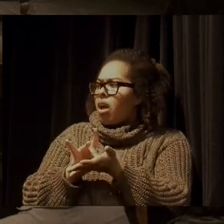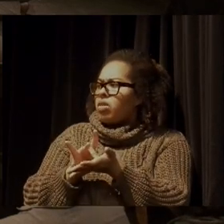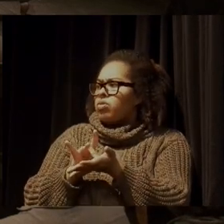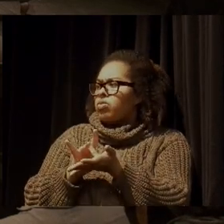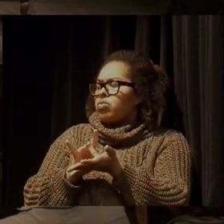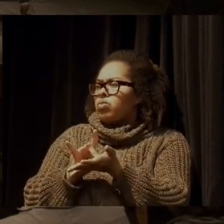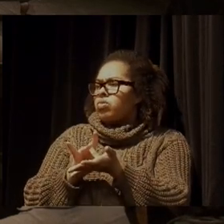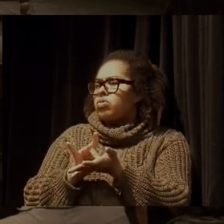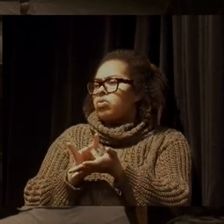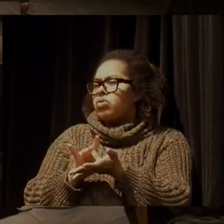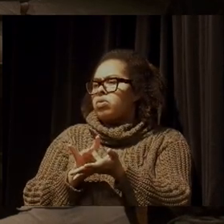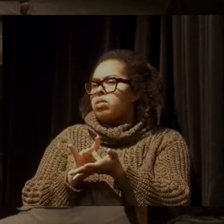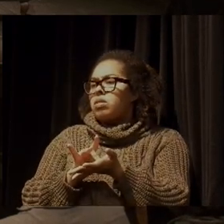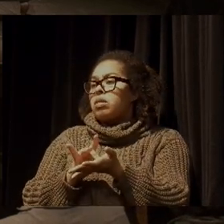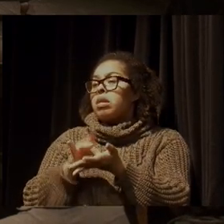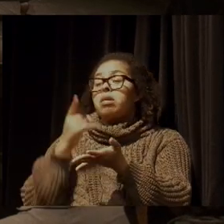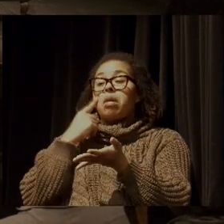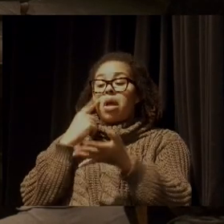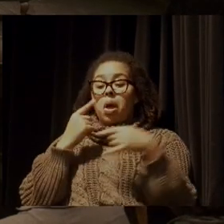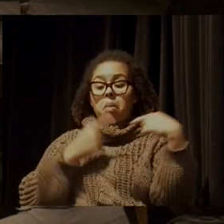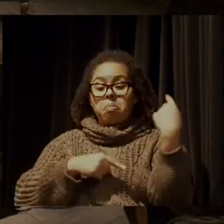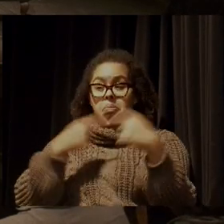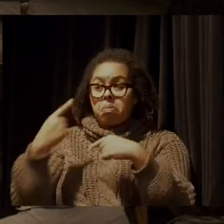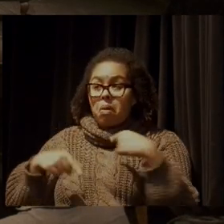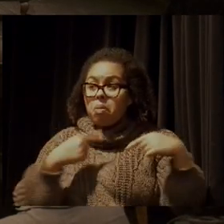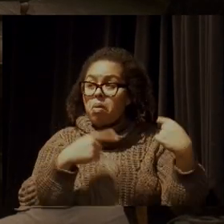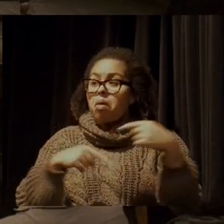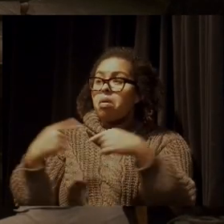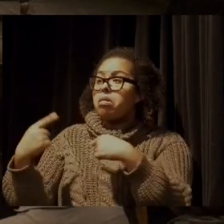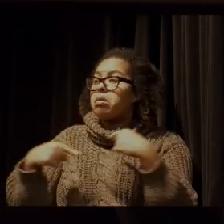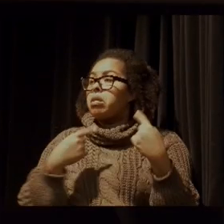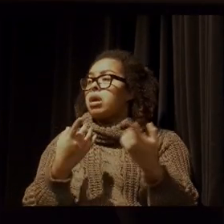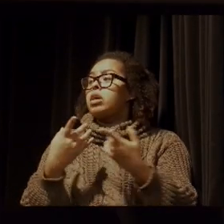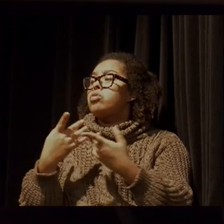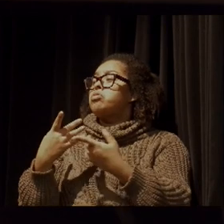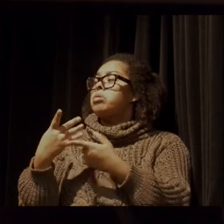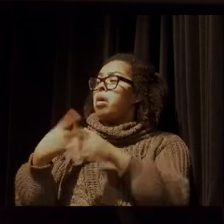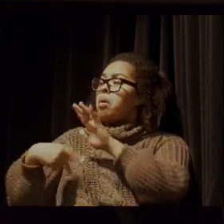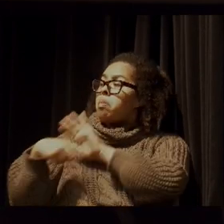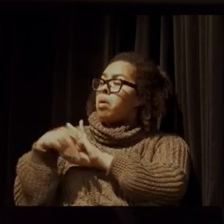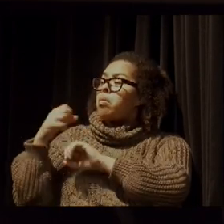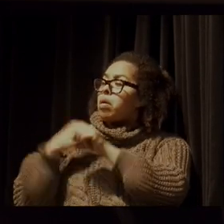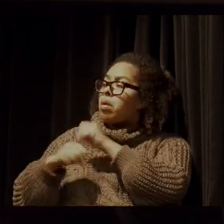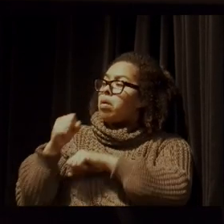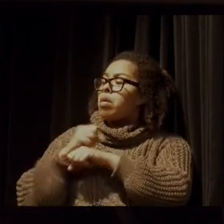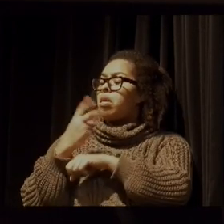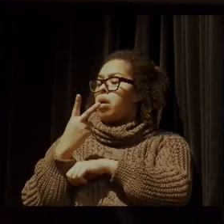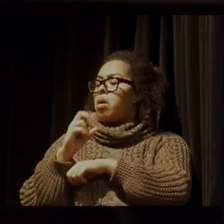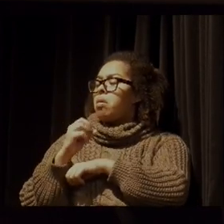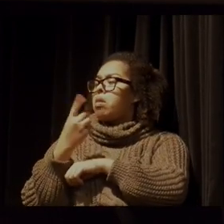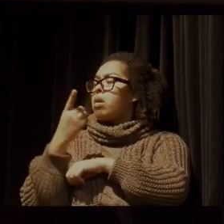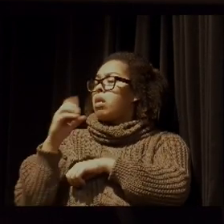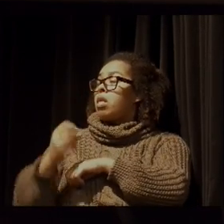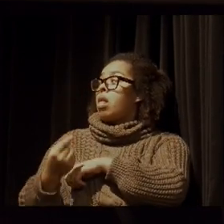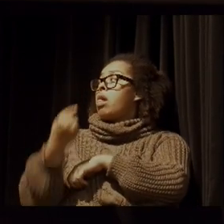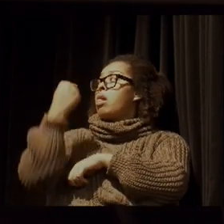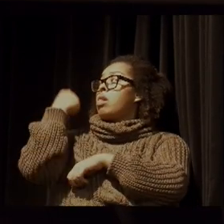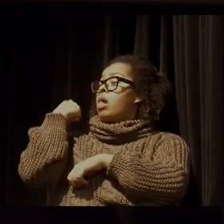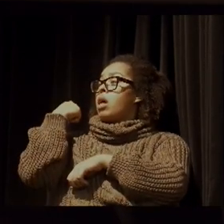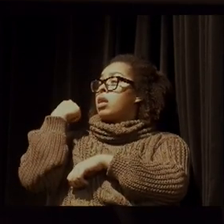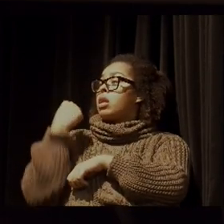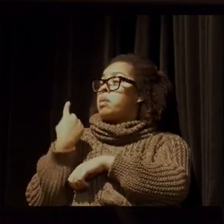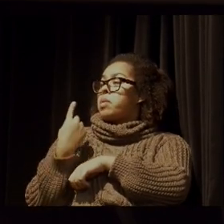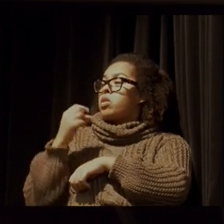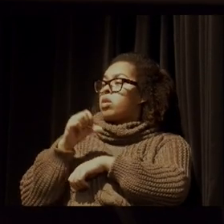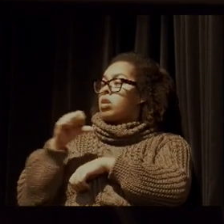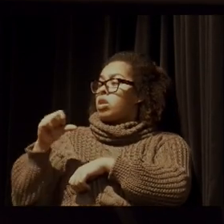quer dizer, política nacional de resíduos sólidos de 2010, proposta em 92, passaram-se 30 anos.